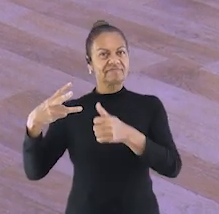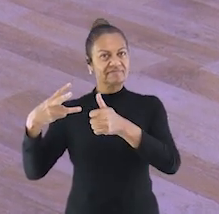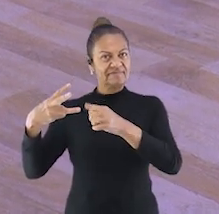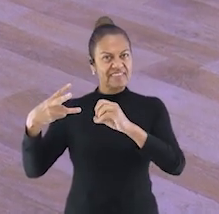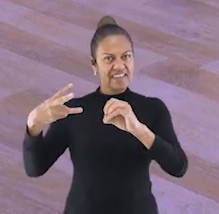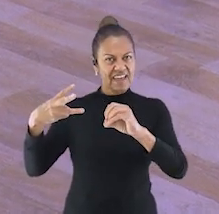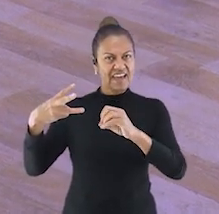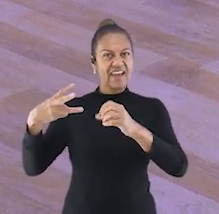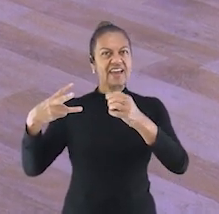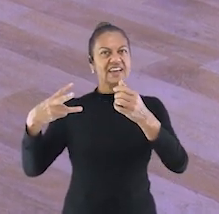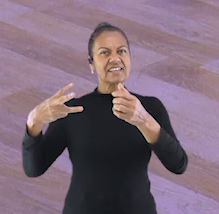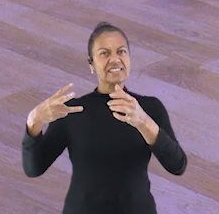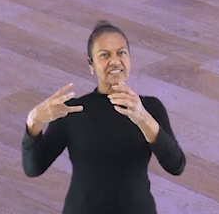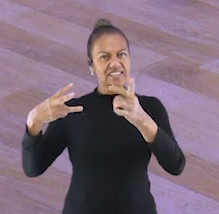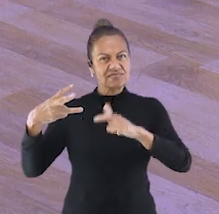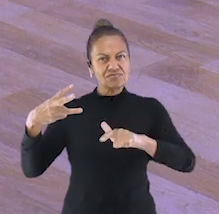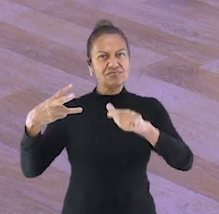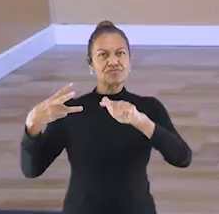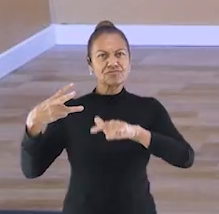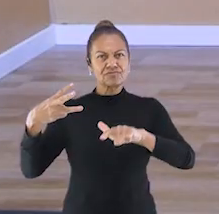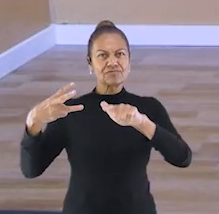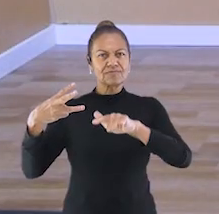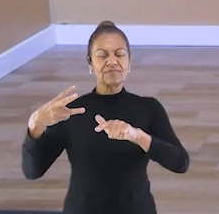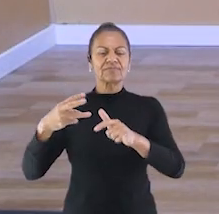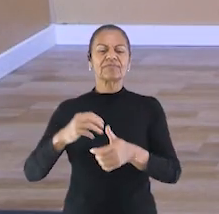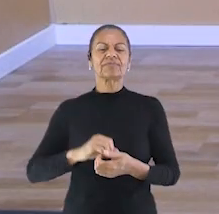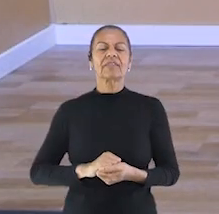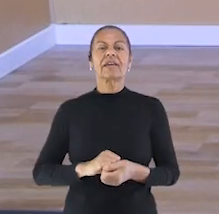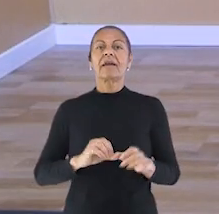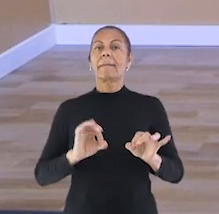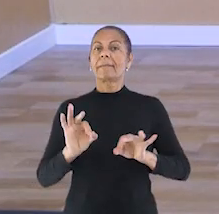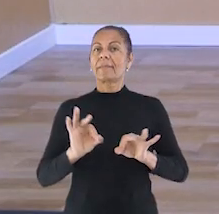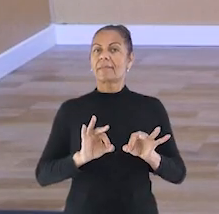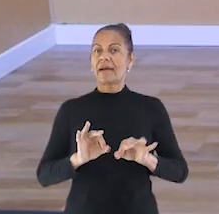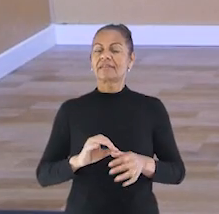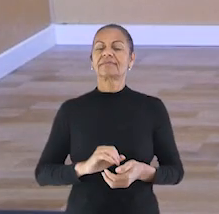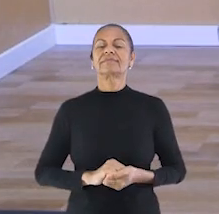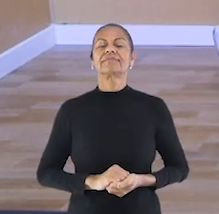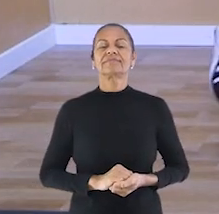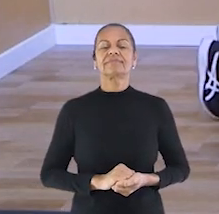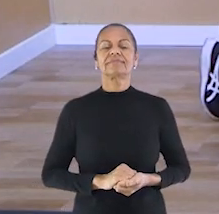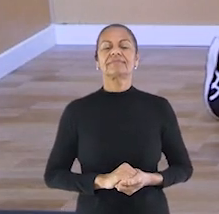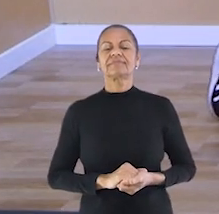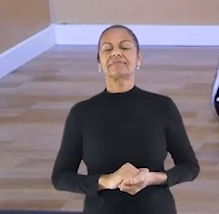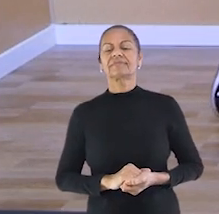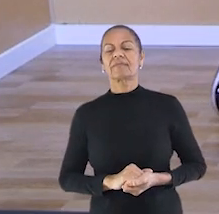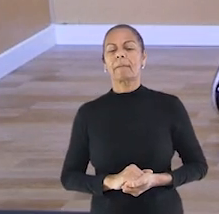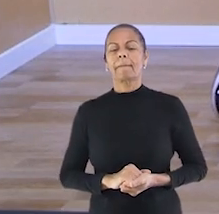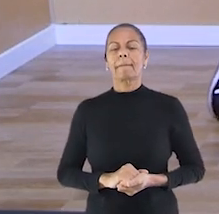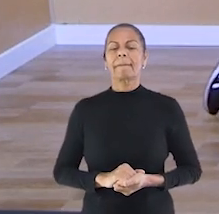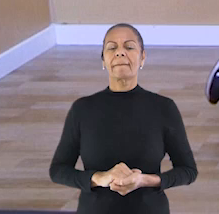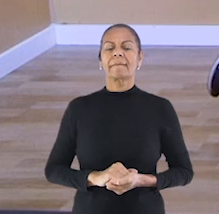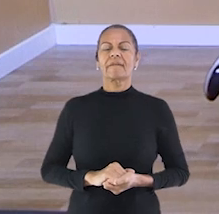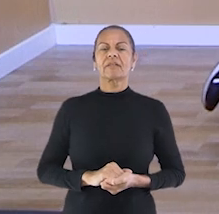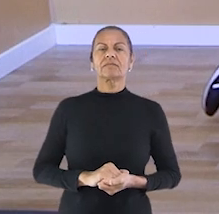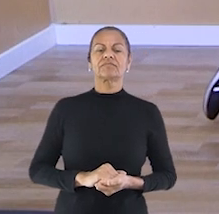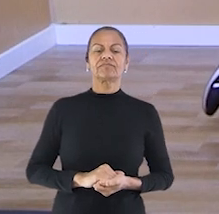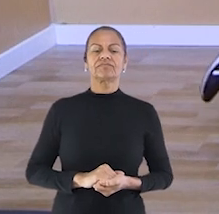Conta até dez. Se prepara para mais um, hein? Foi.